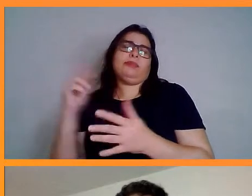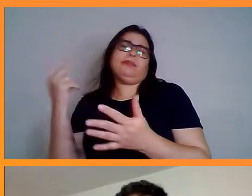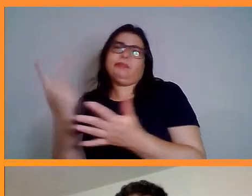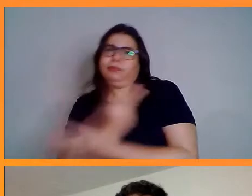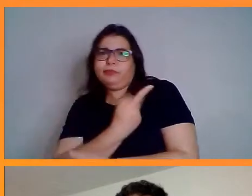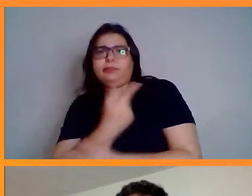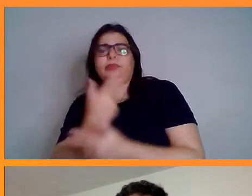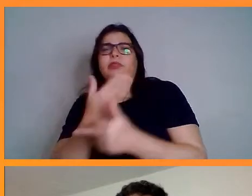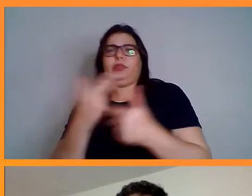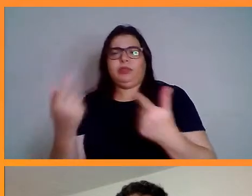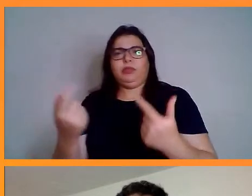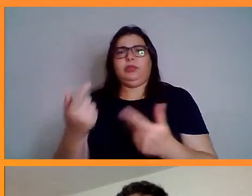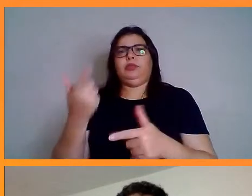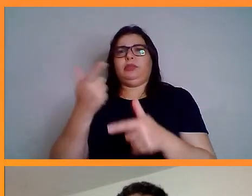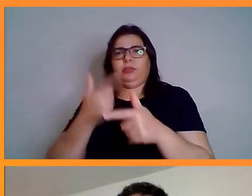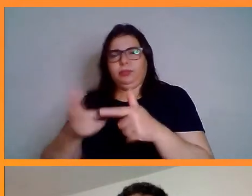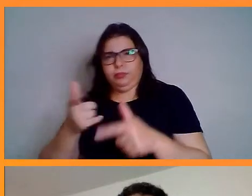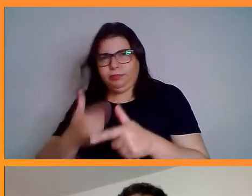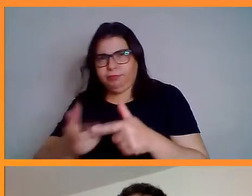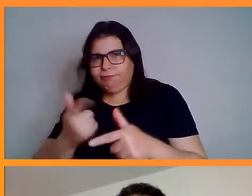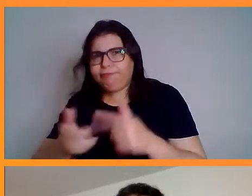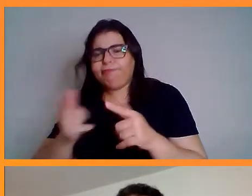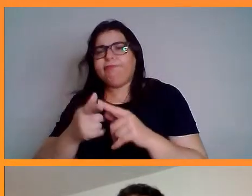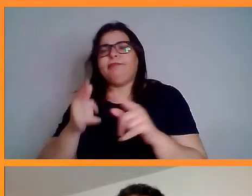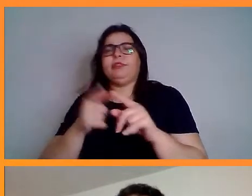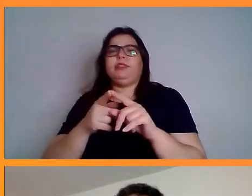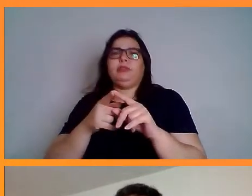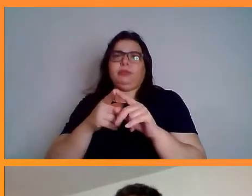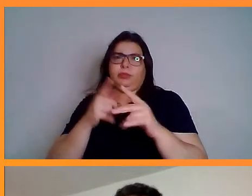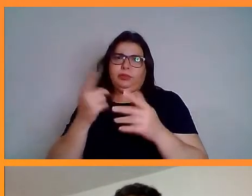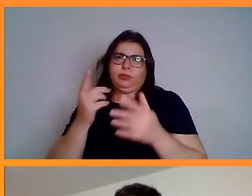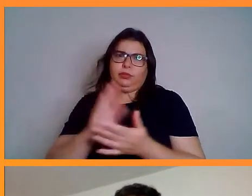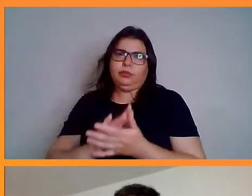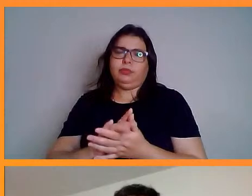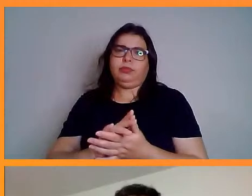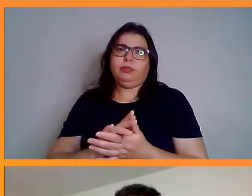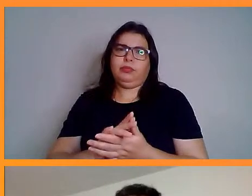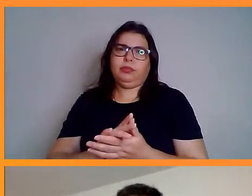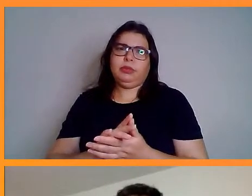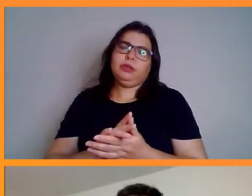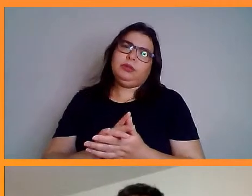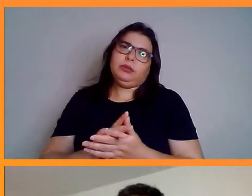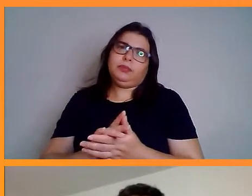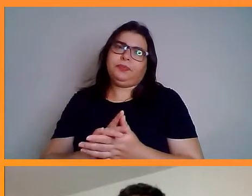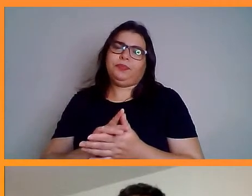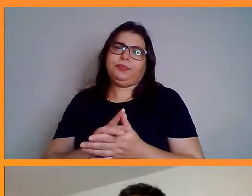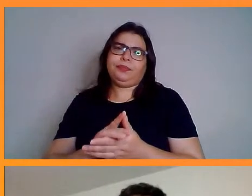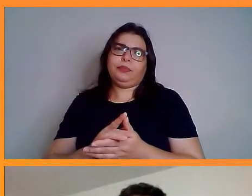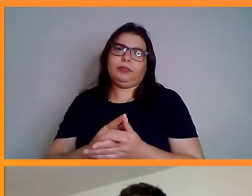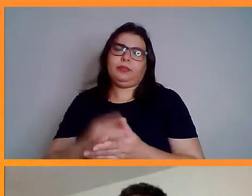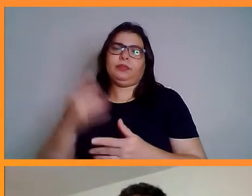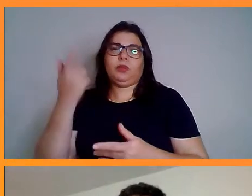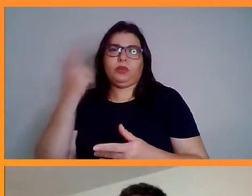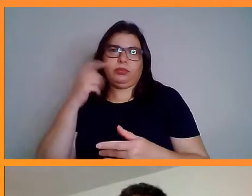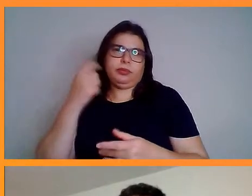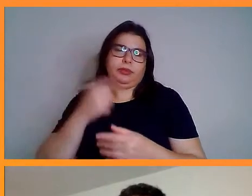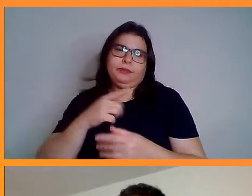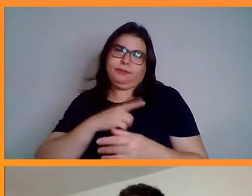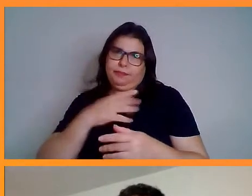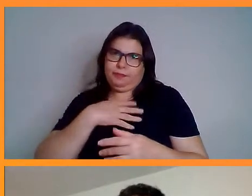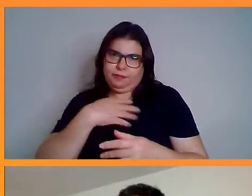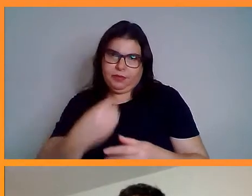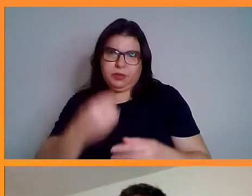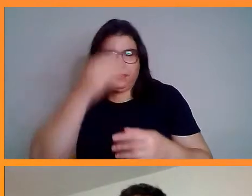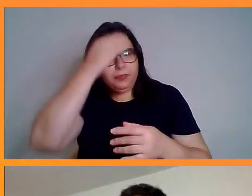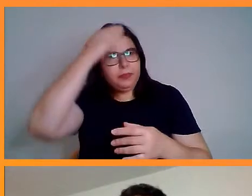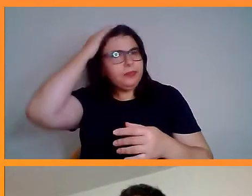aparelho reprodutor, será que essa técnica poderia ajudar, Marcelo? Olha, Fabiana, eu não